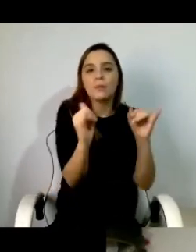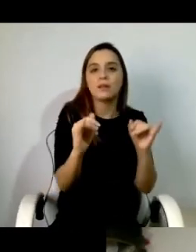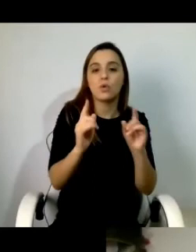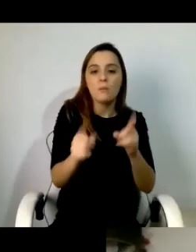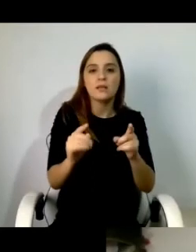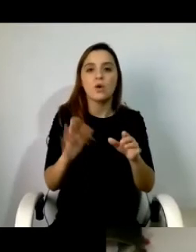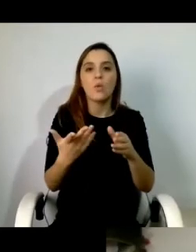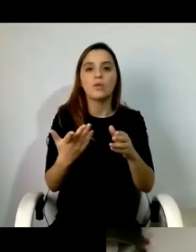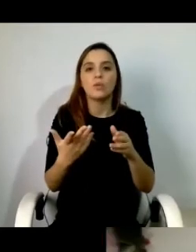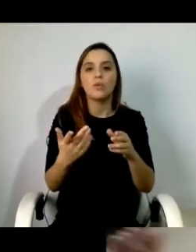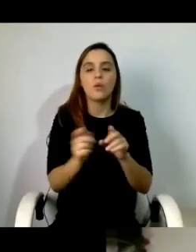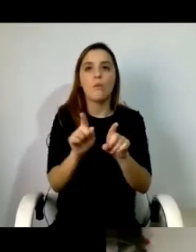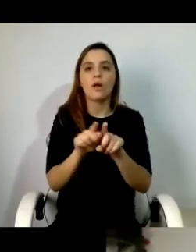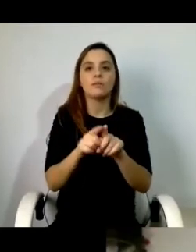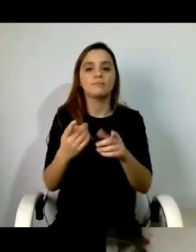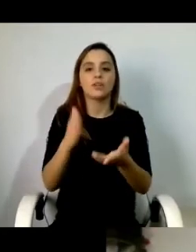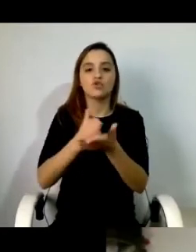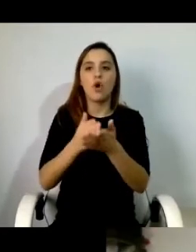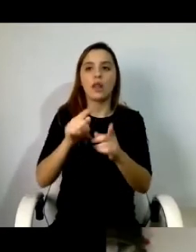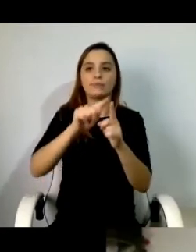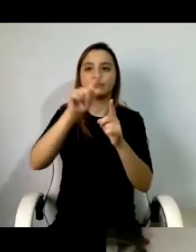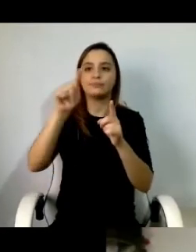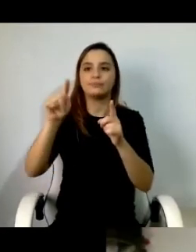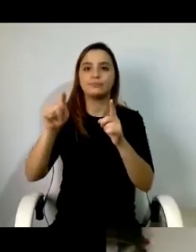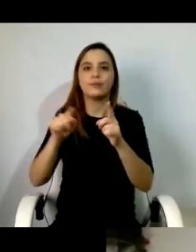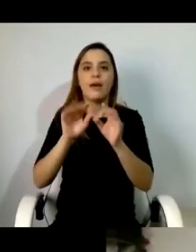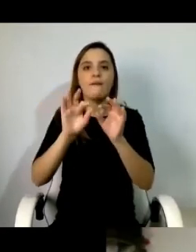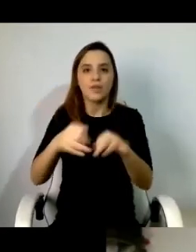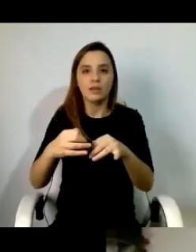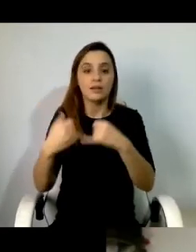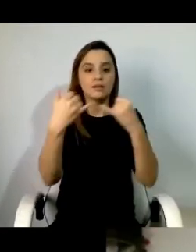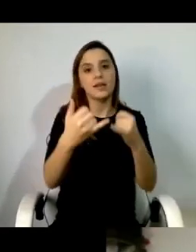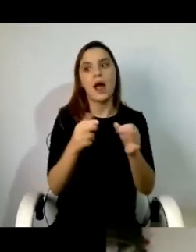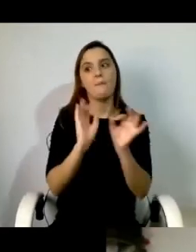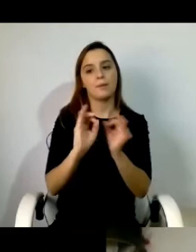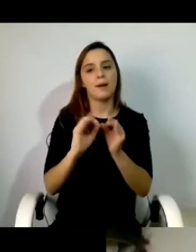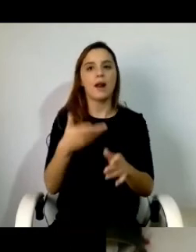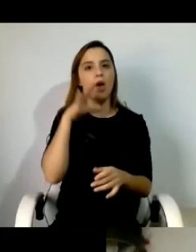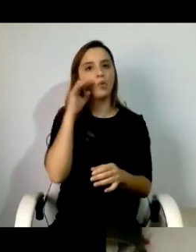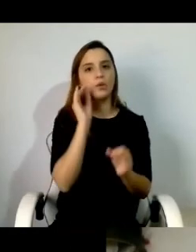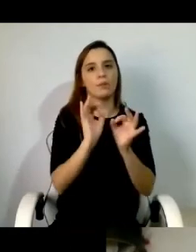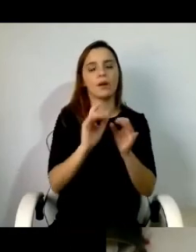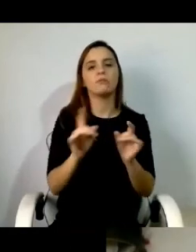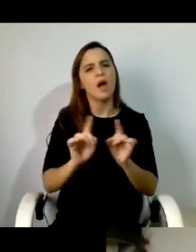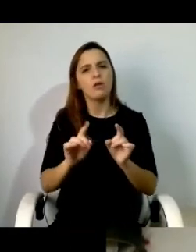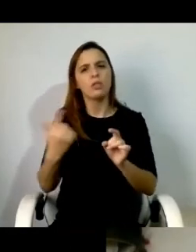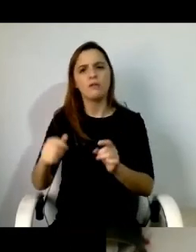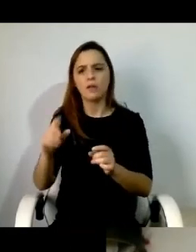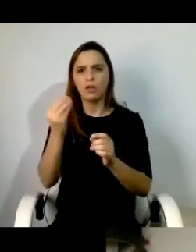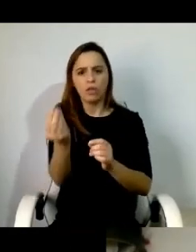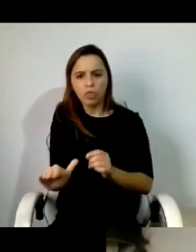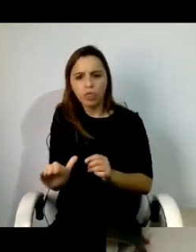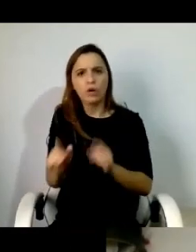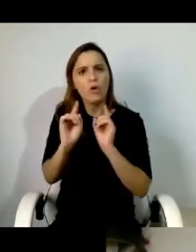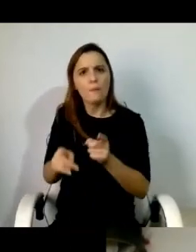estão no fim do ciclo académico e isto tem que começar no pré-escolar a preparação para a vida independente tem que ser digamos um objetivo o mais